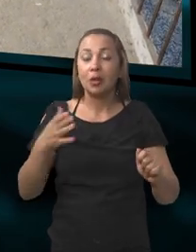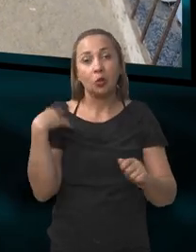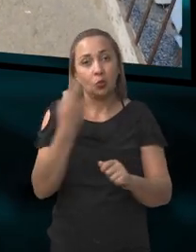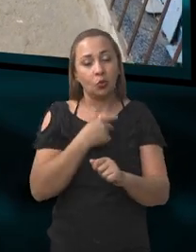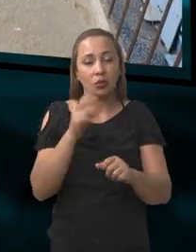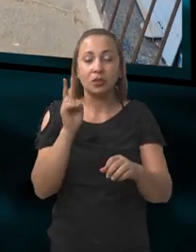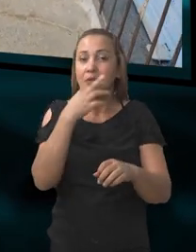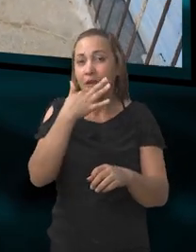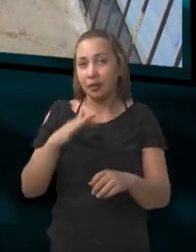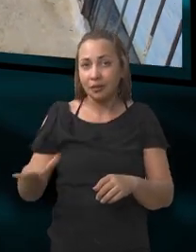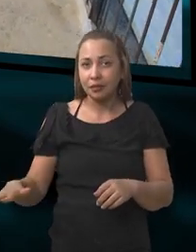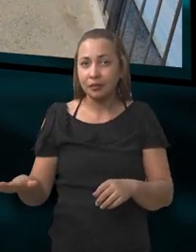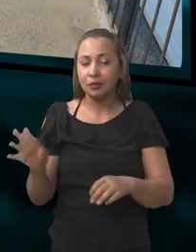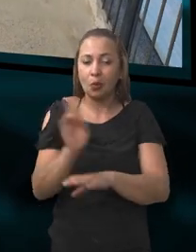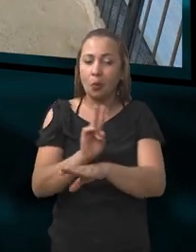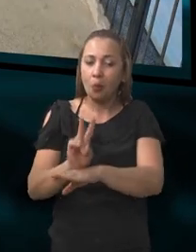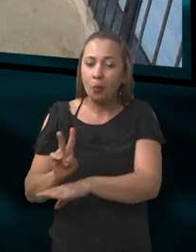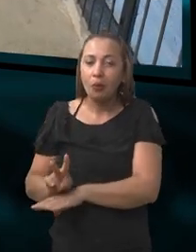crianças.